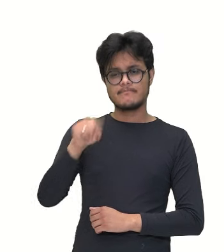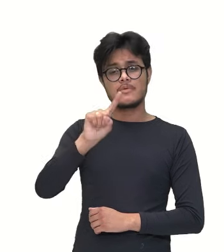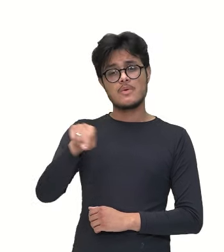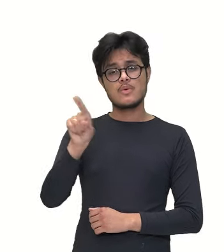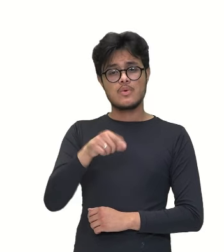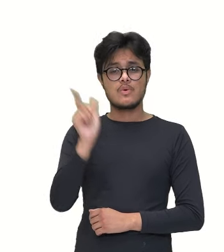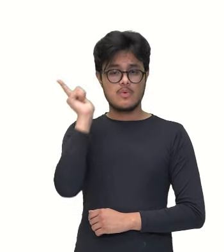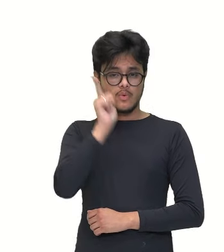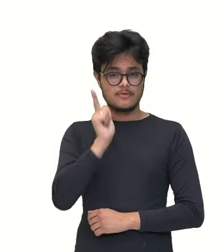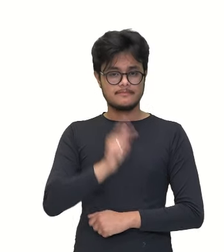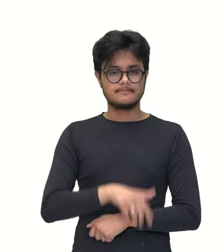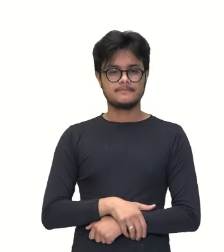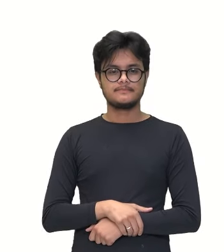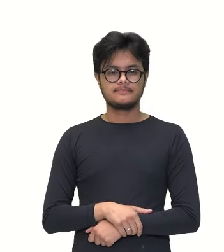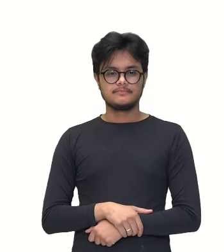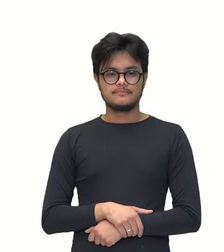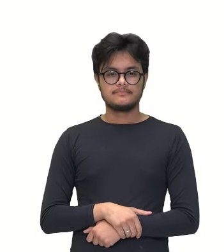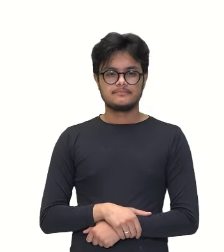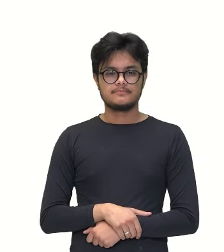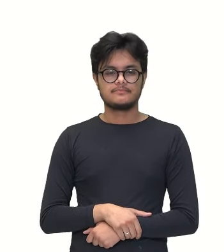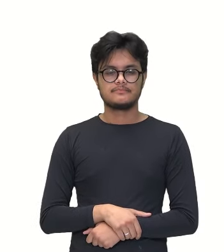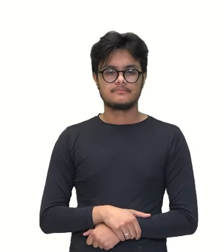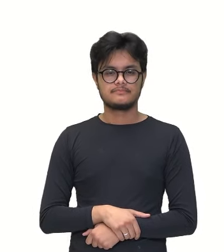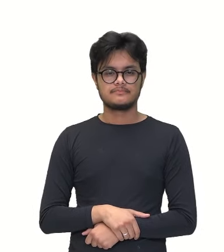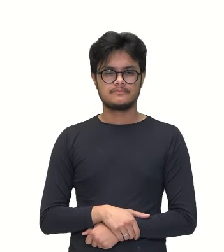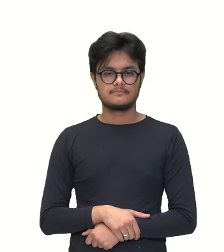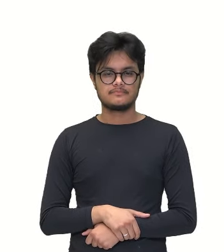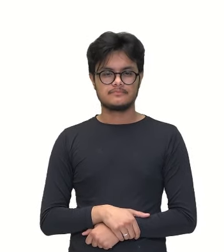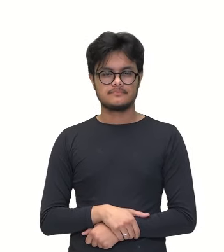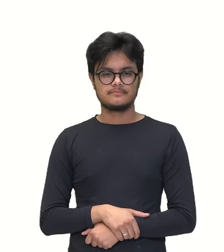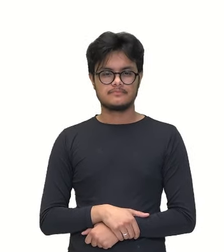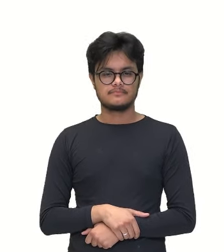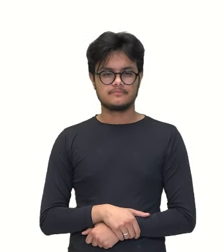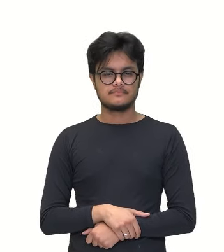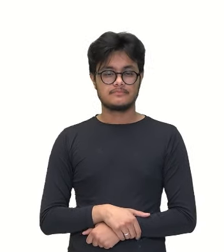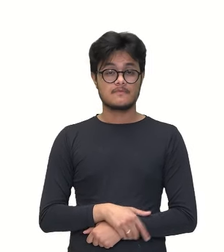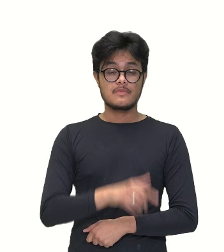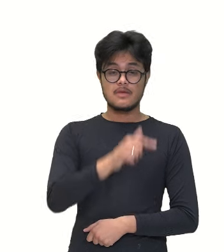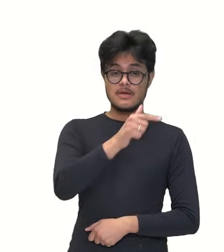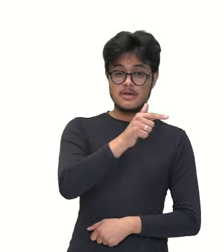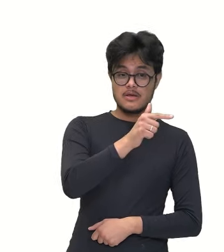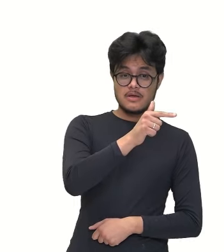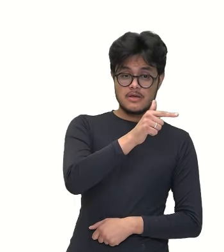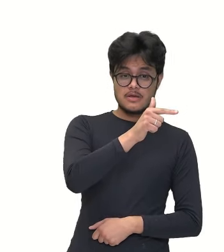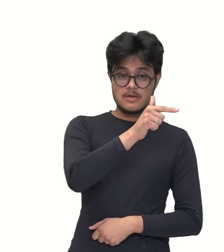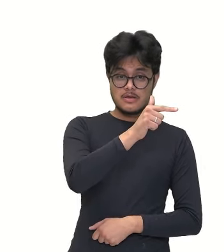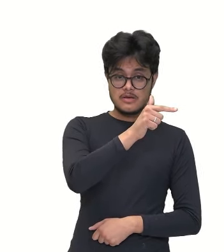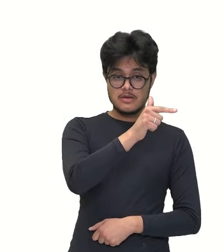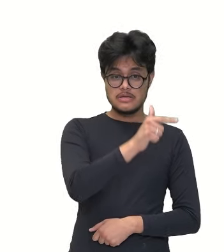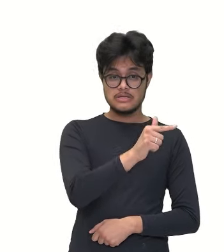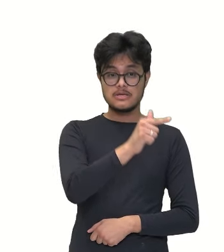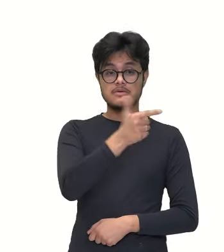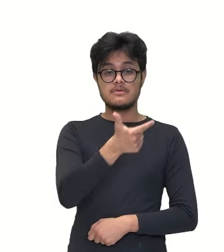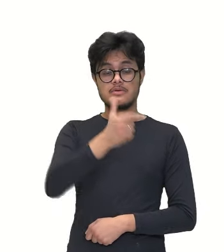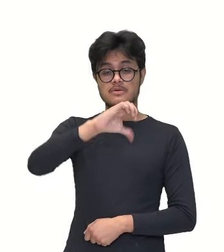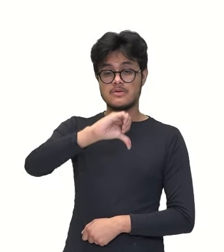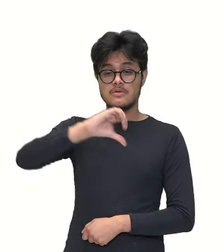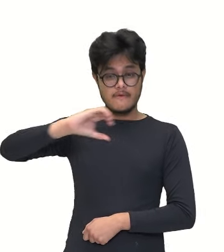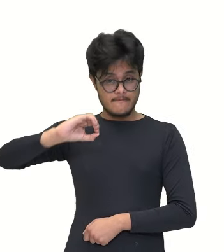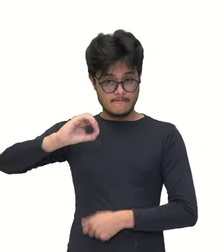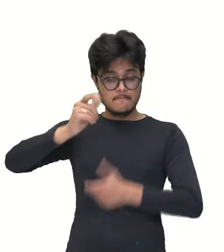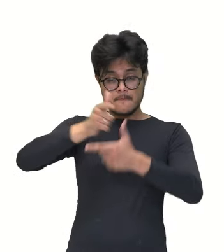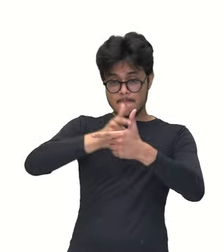outro zero, que é mais outra divisão por 10, né? E aí, ficar 7.290 dividido por 6.